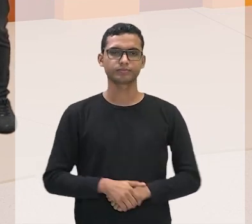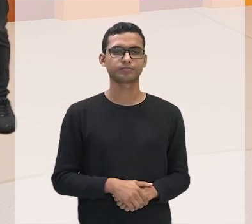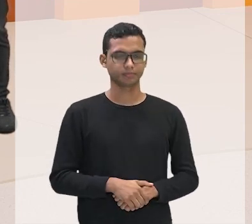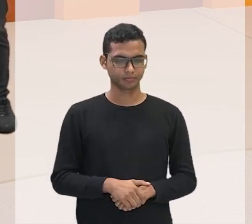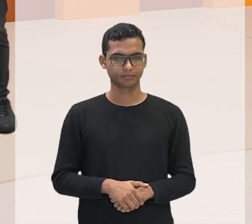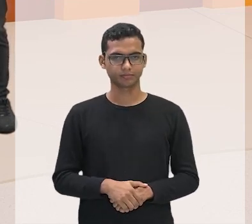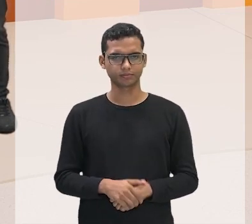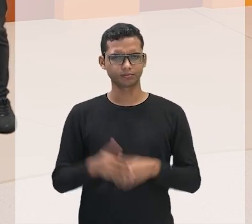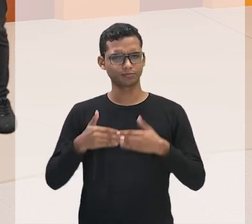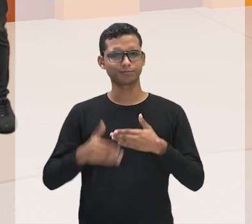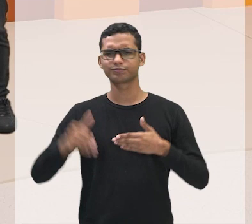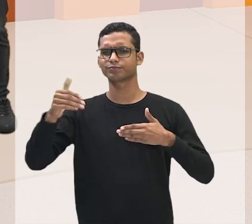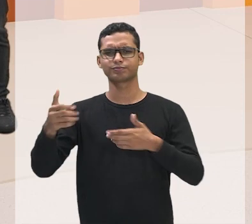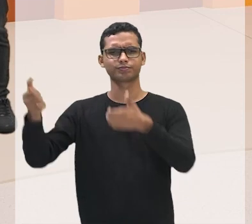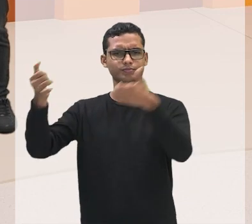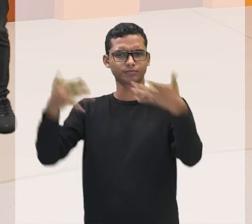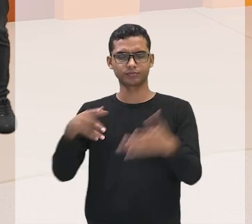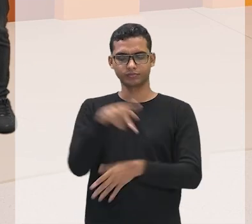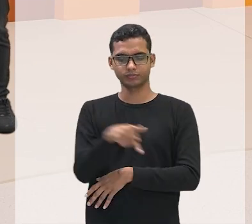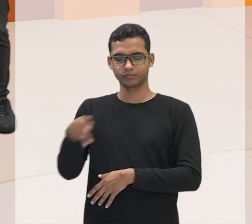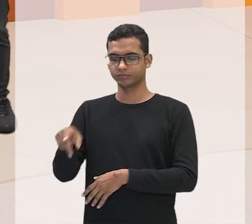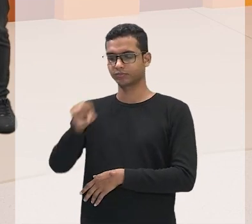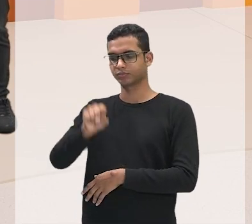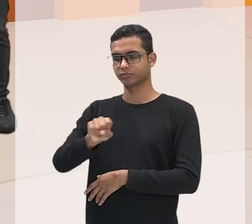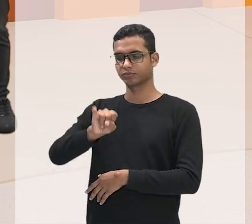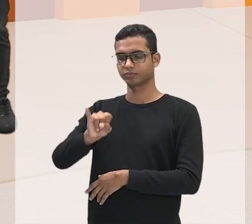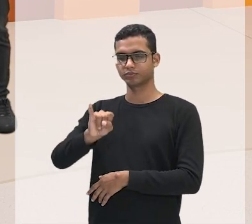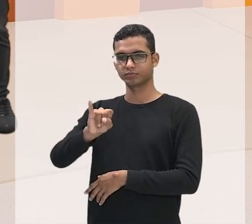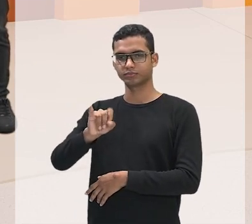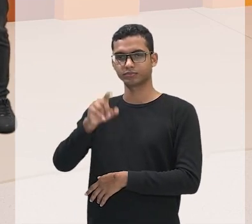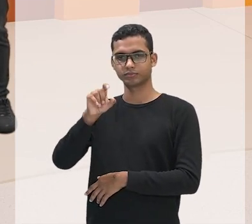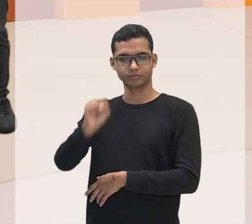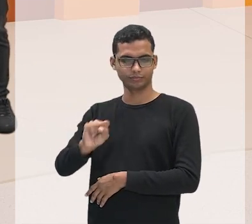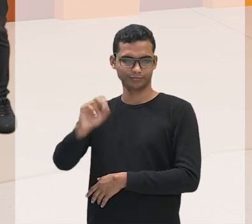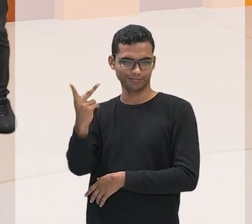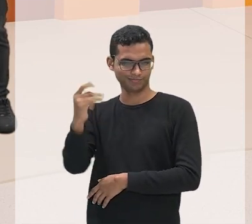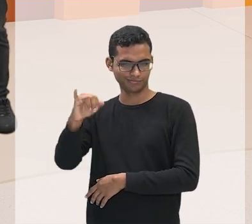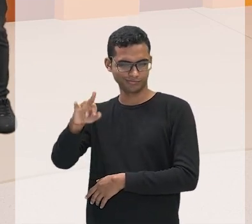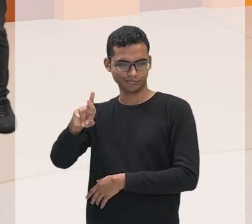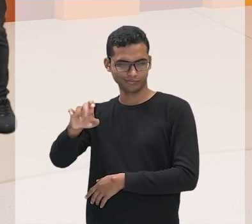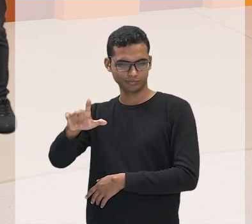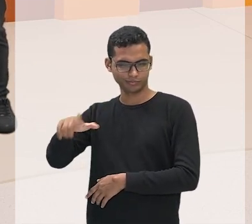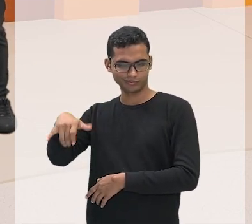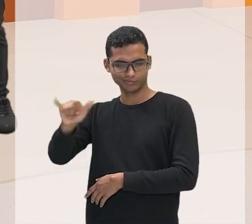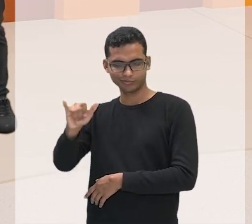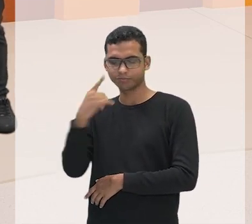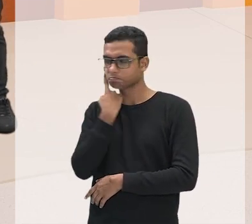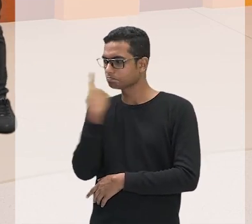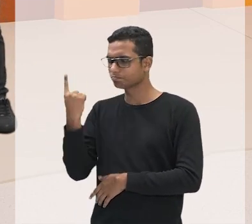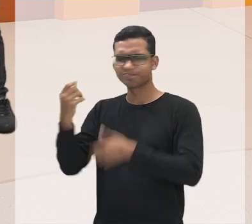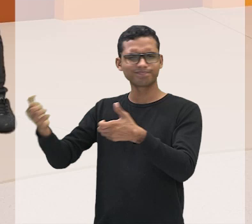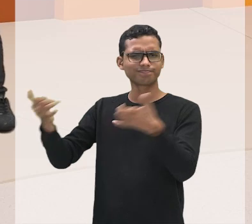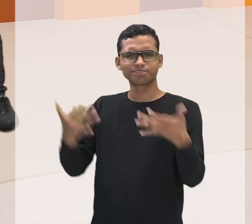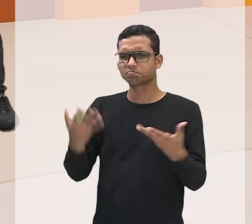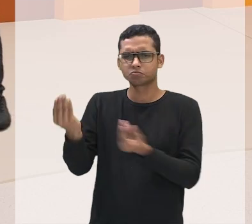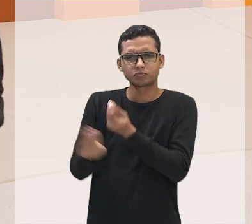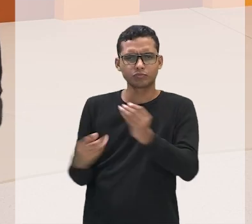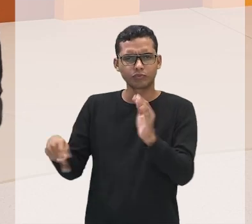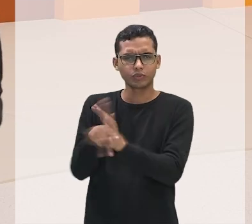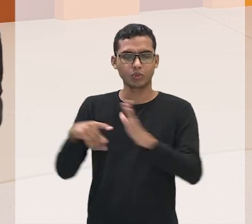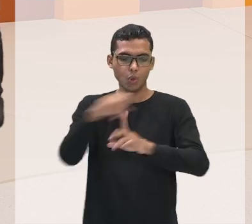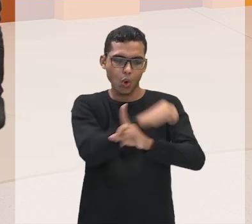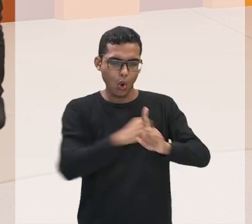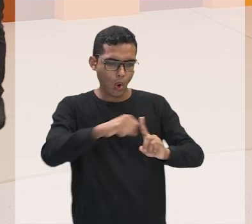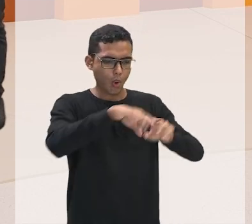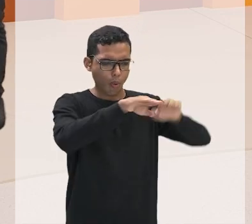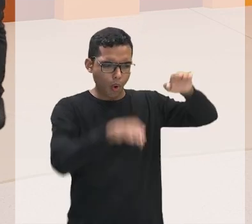começar falando com a professora de história de vocês, a professora Shirley. Eu quero saber da professora se essa questão de desigualdade social